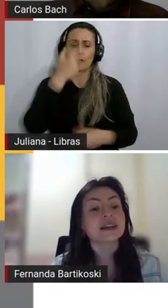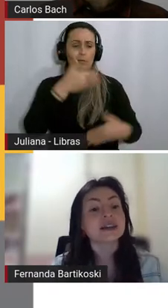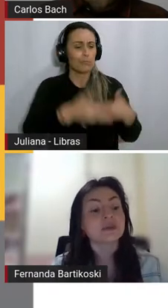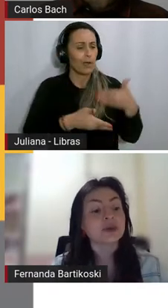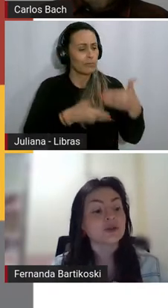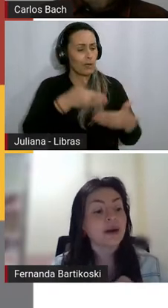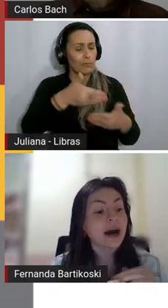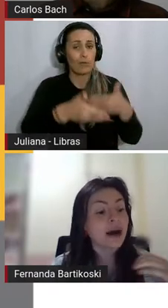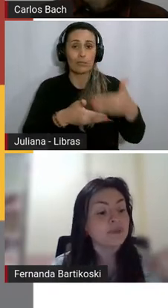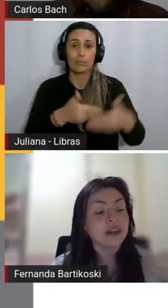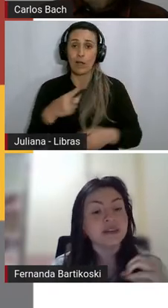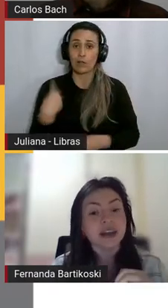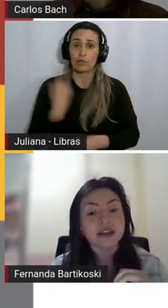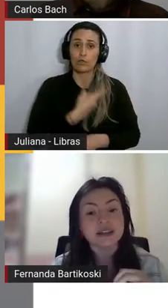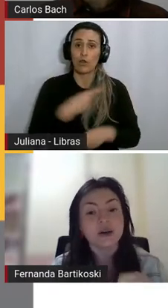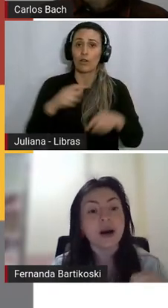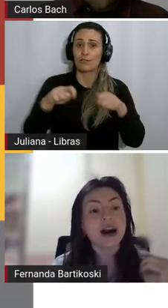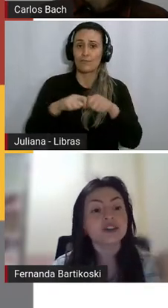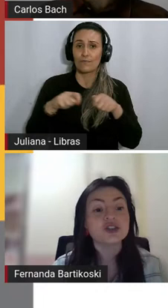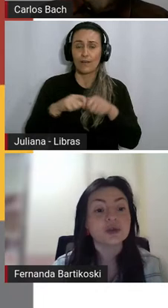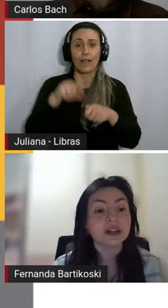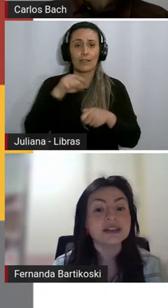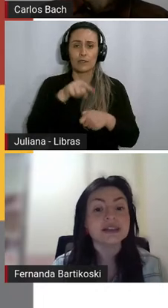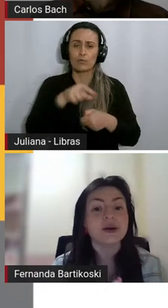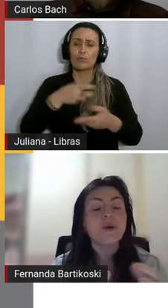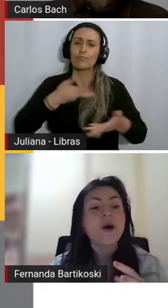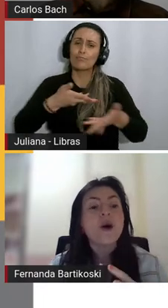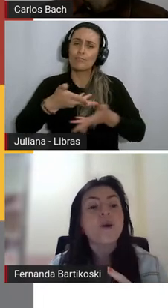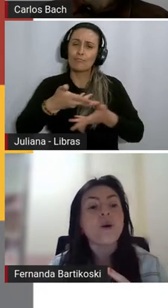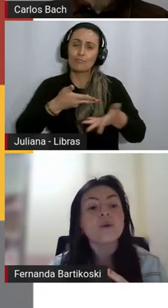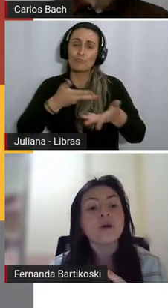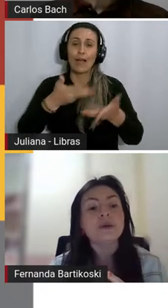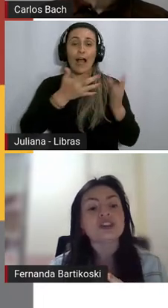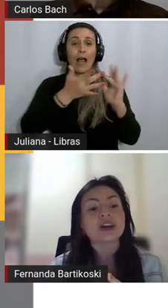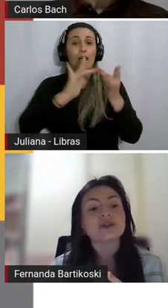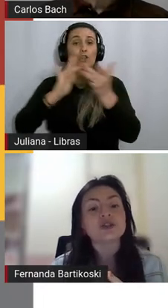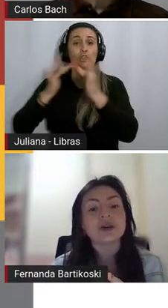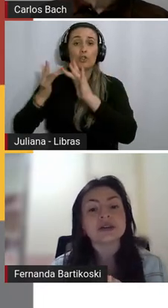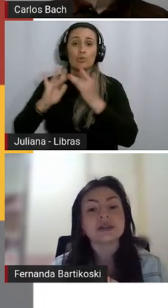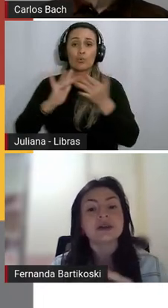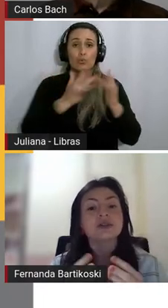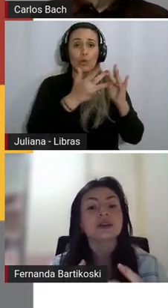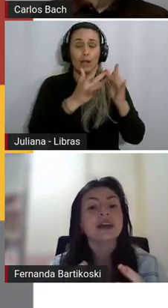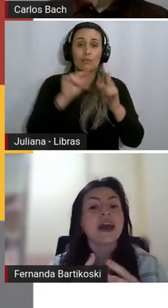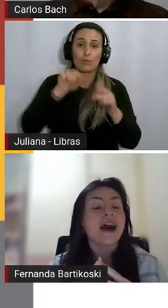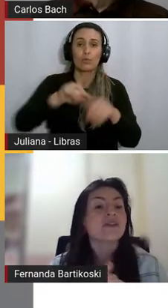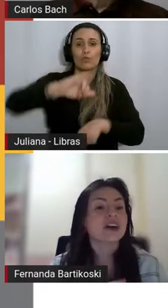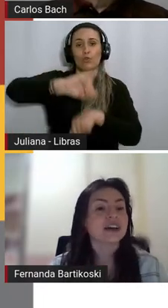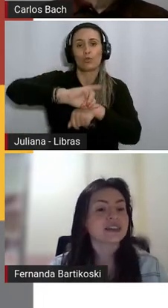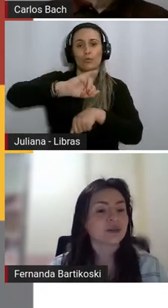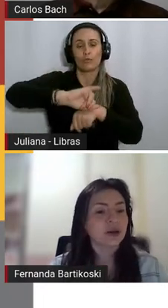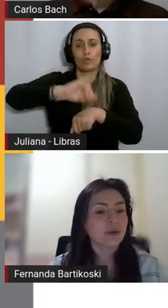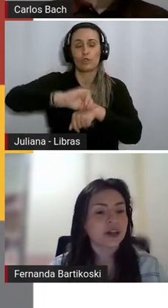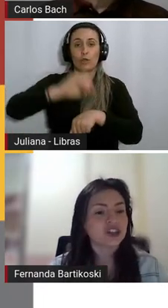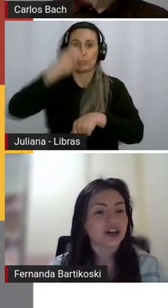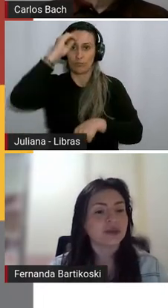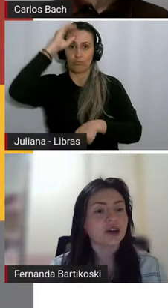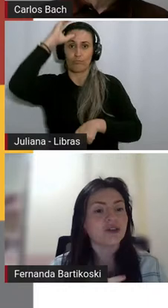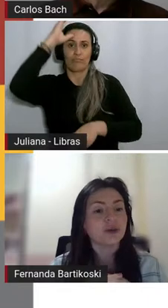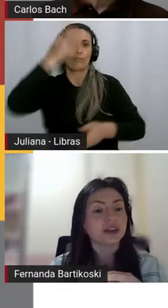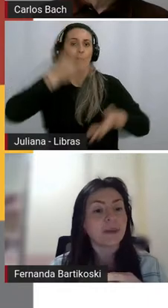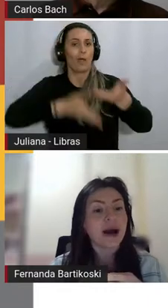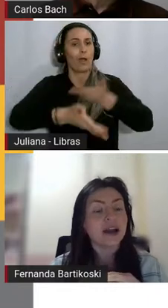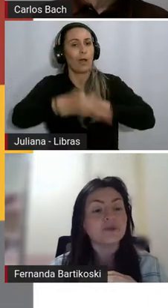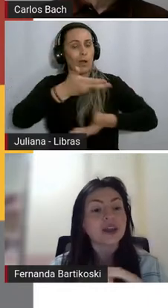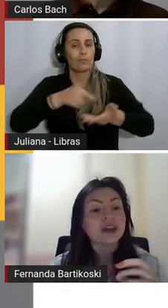realizamos uma interação, uma articulação com o objeto de conhecimento, que é a variação linguística.